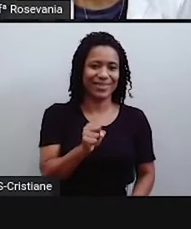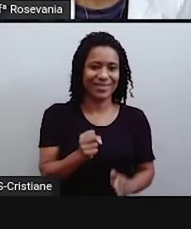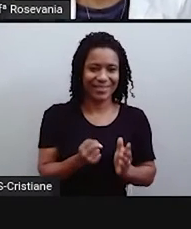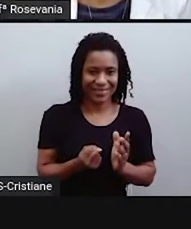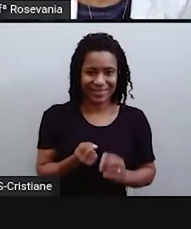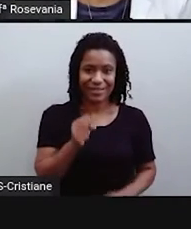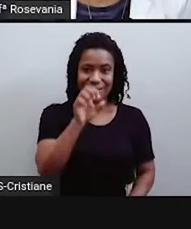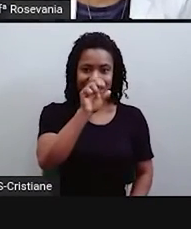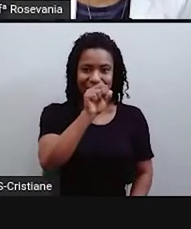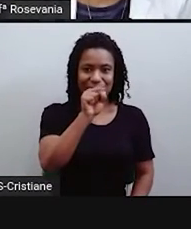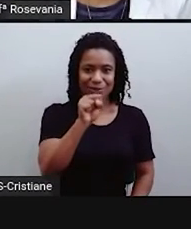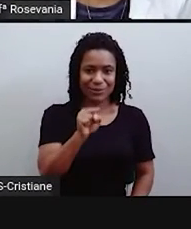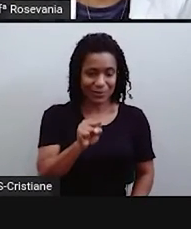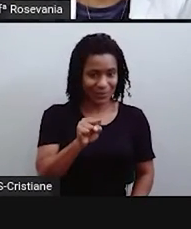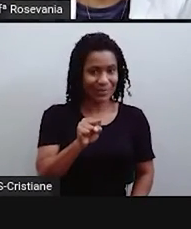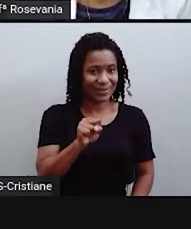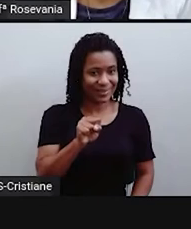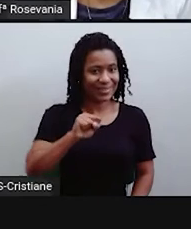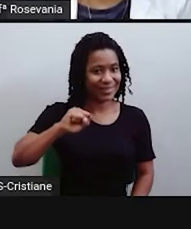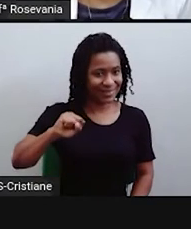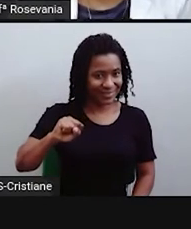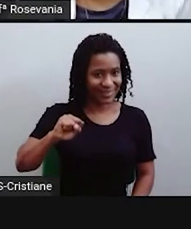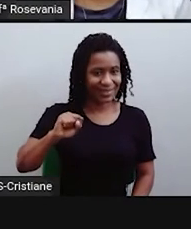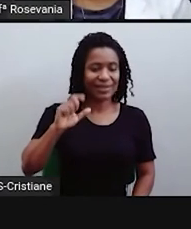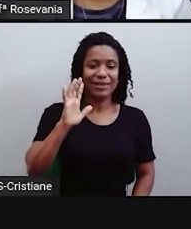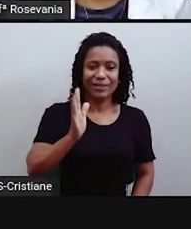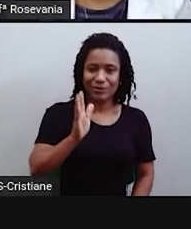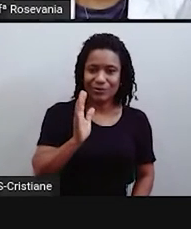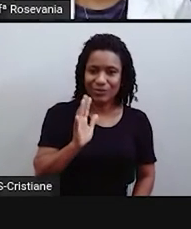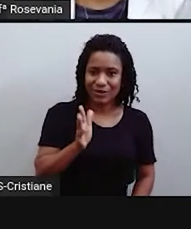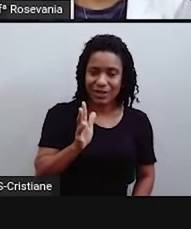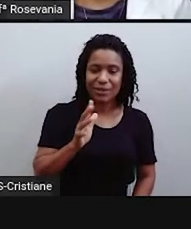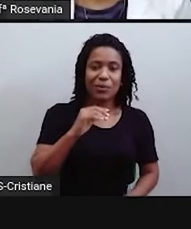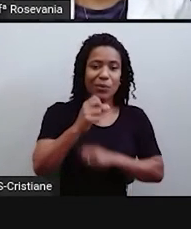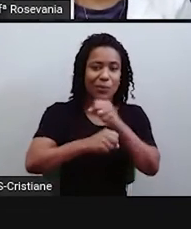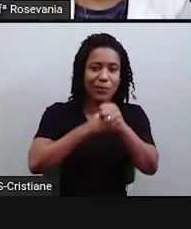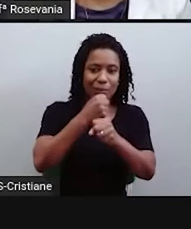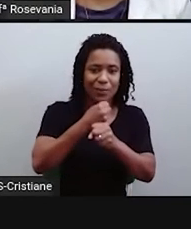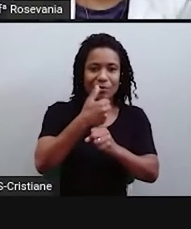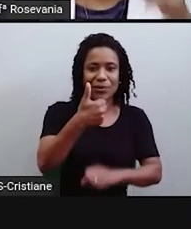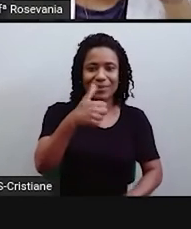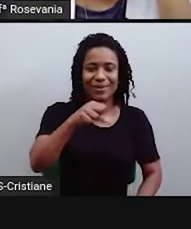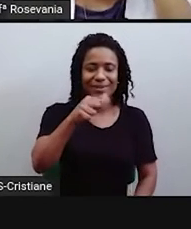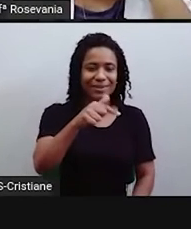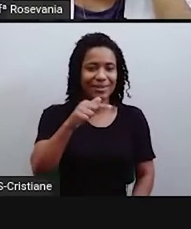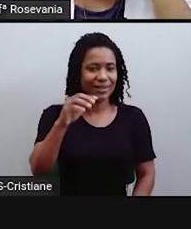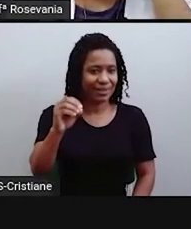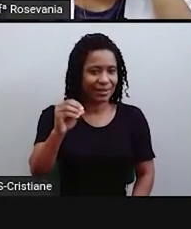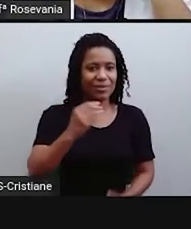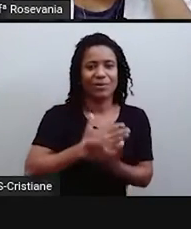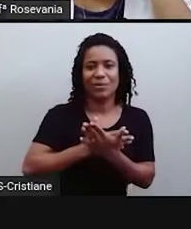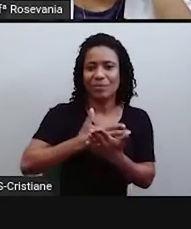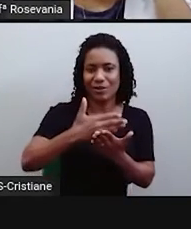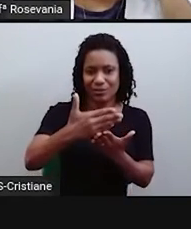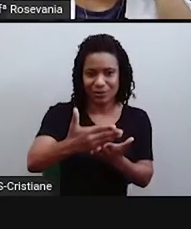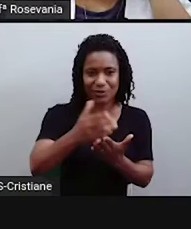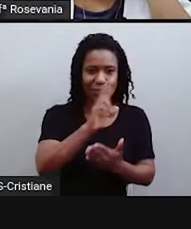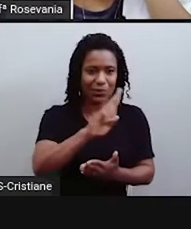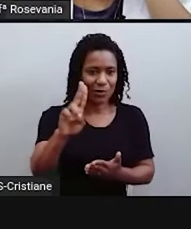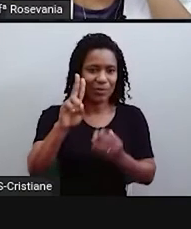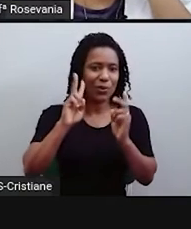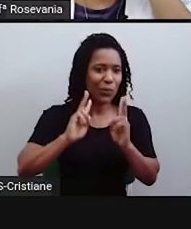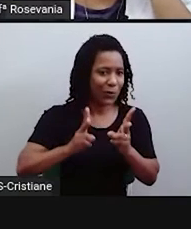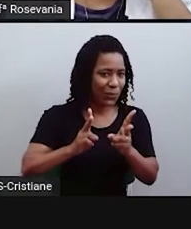Sudeste. Então, os nomes, né, desde a década de 70, os nomes, né, continuam os mesmos, não houve